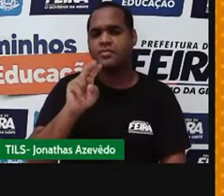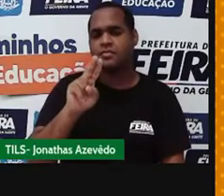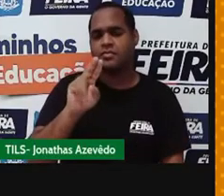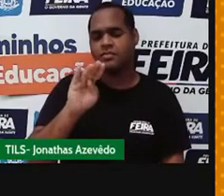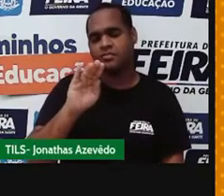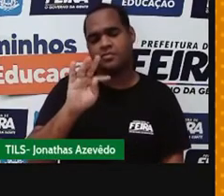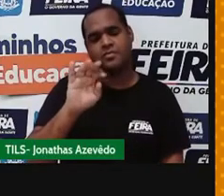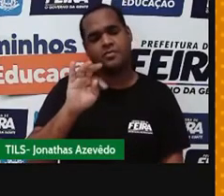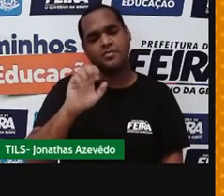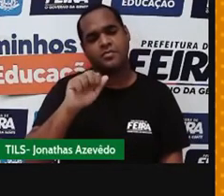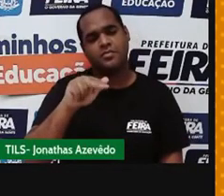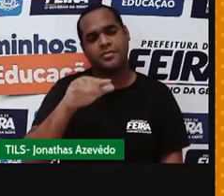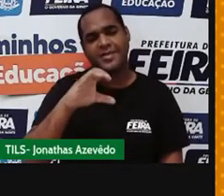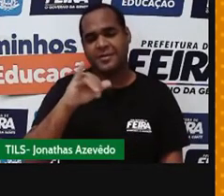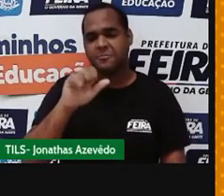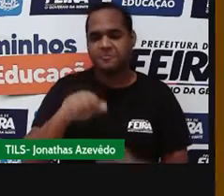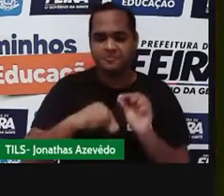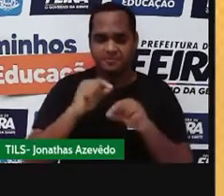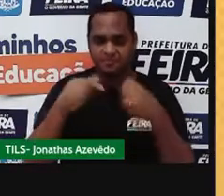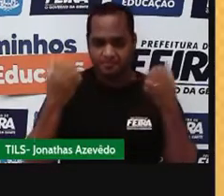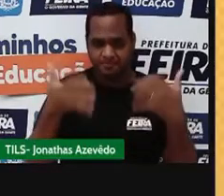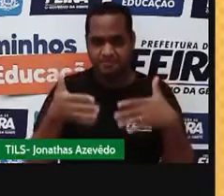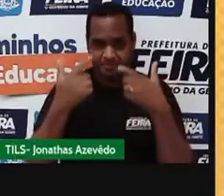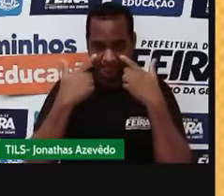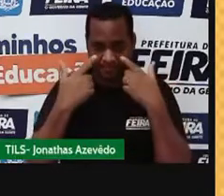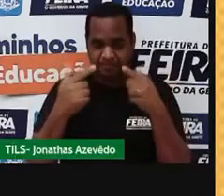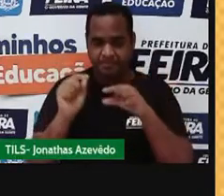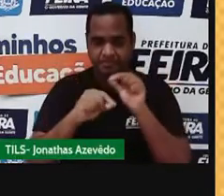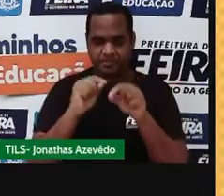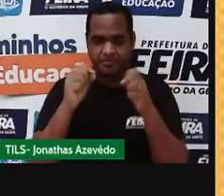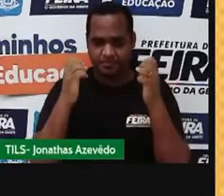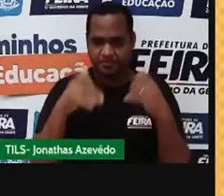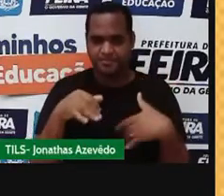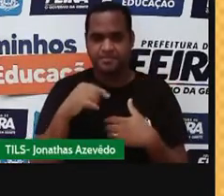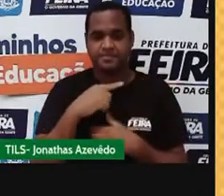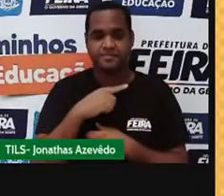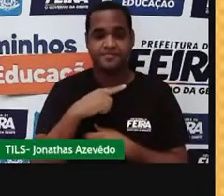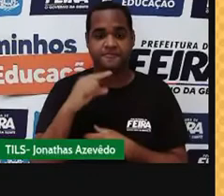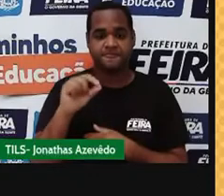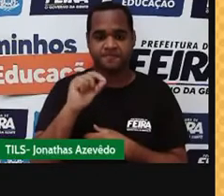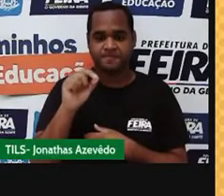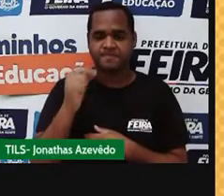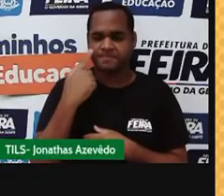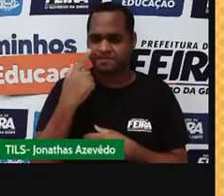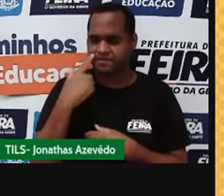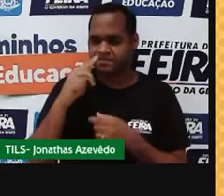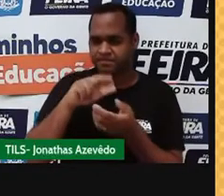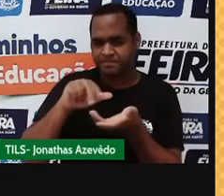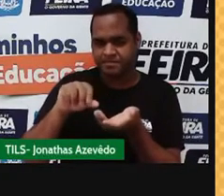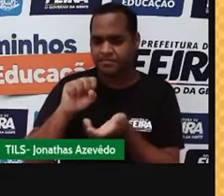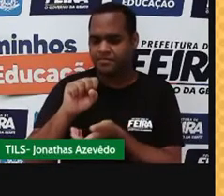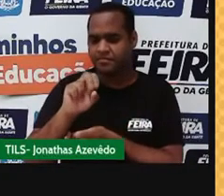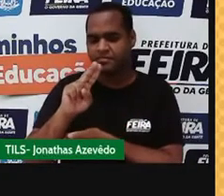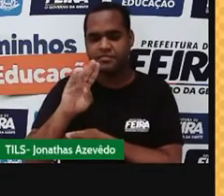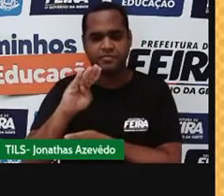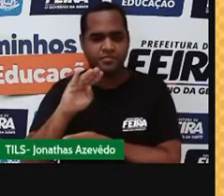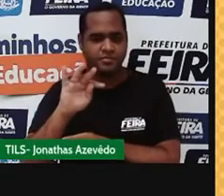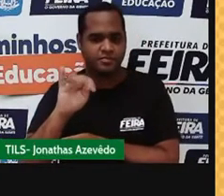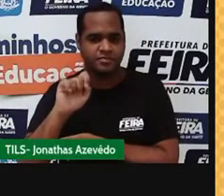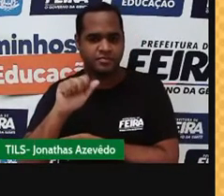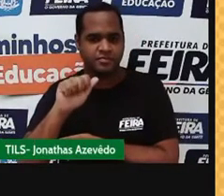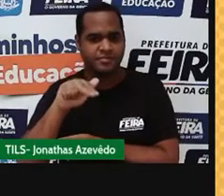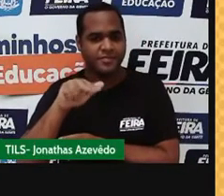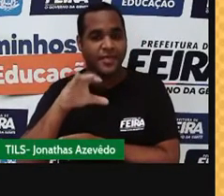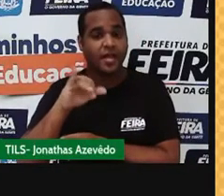substância? Vamos lá ver. Então, a gente chama de substâncias ou de substâncias puras aqueles